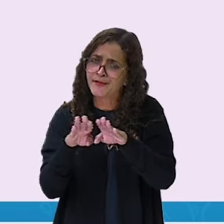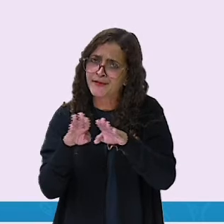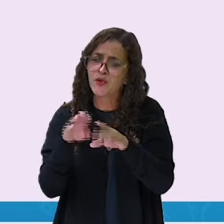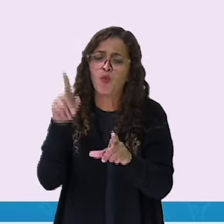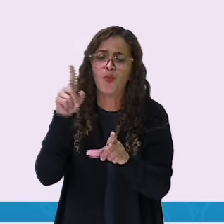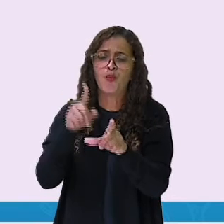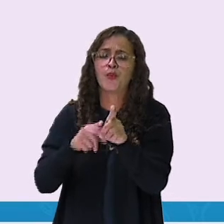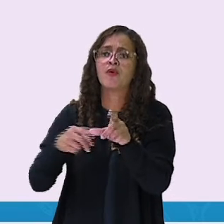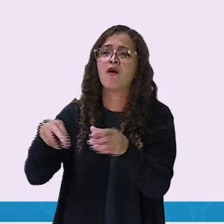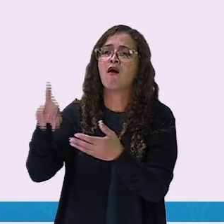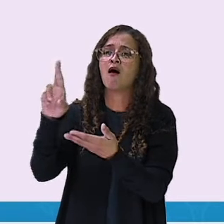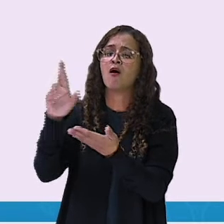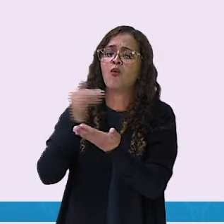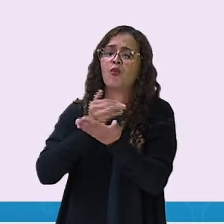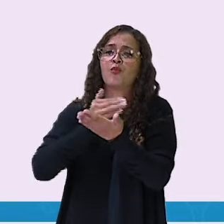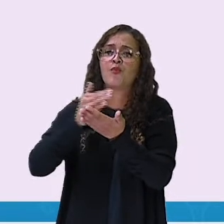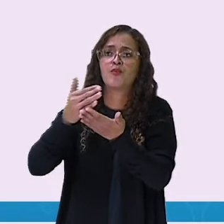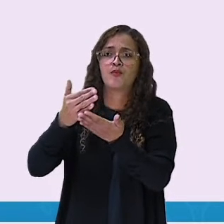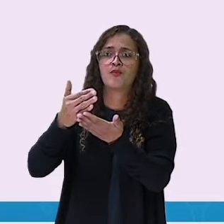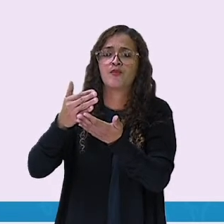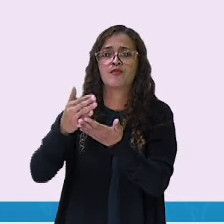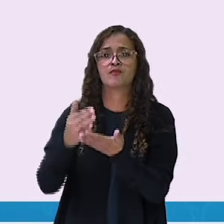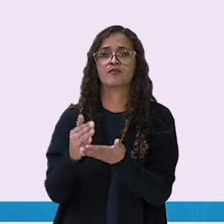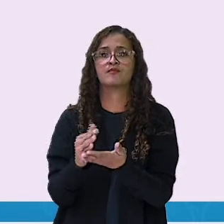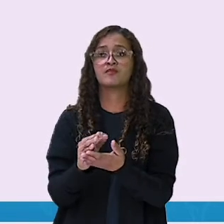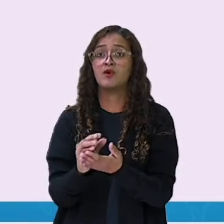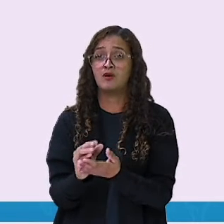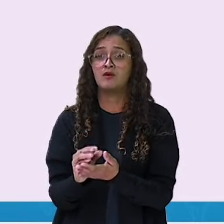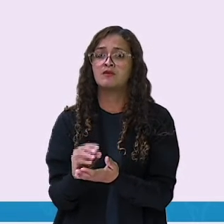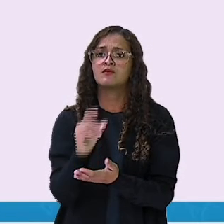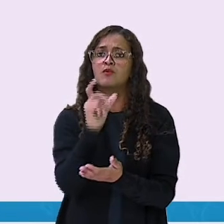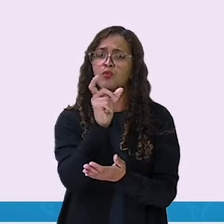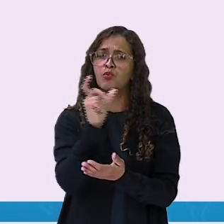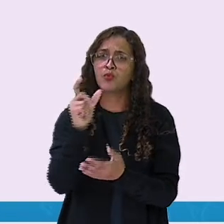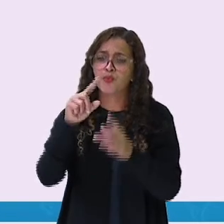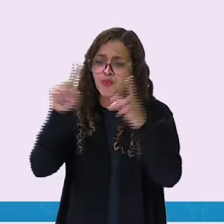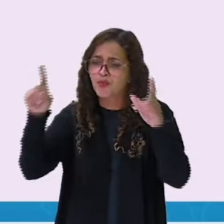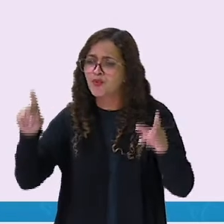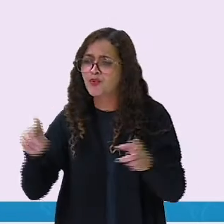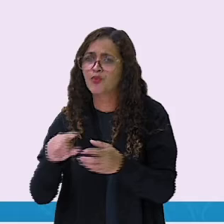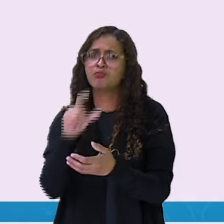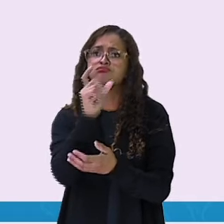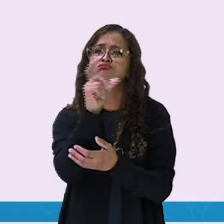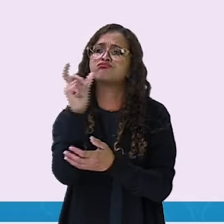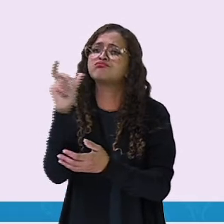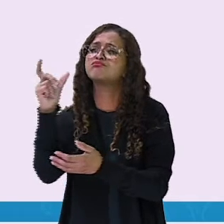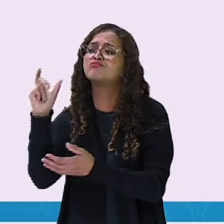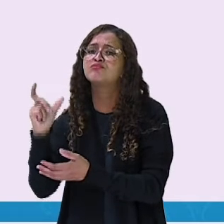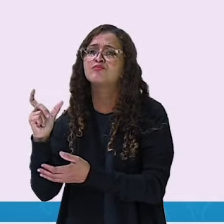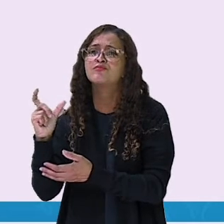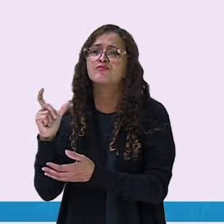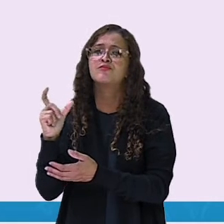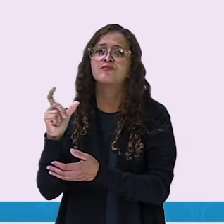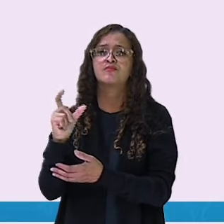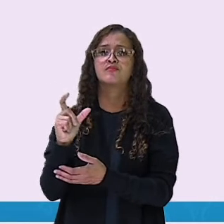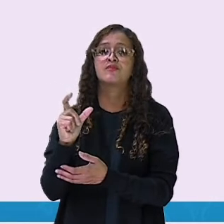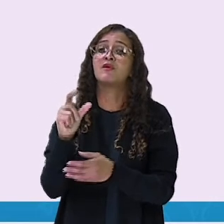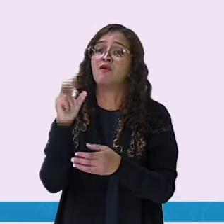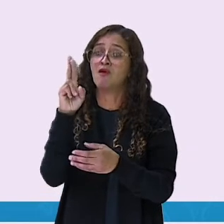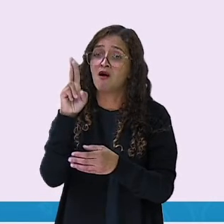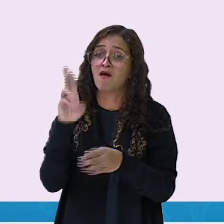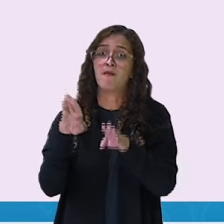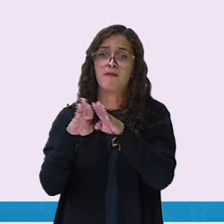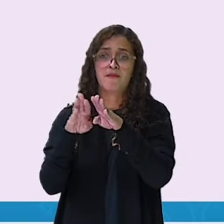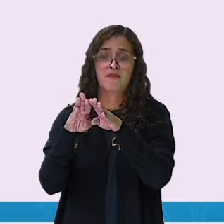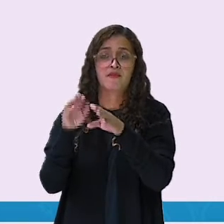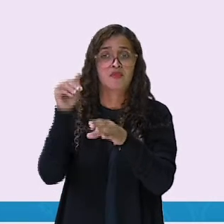Nós vamos ver que tem a letra R em outras palavras no final. Mas nós queremos a letra R